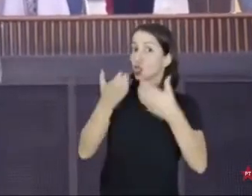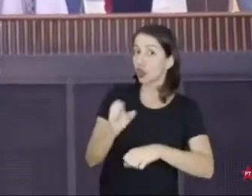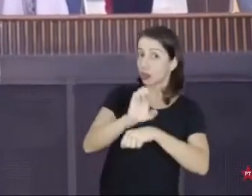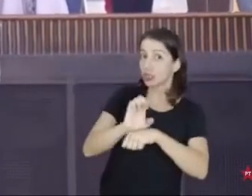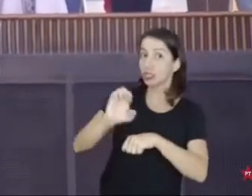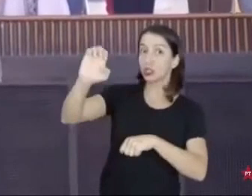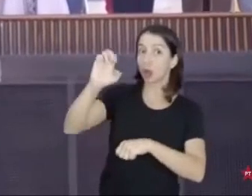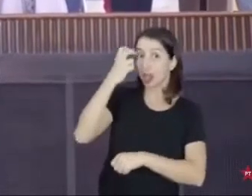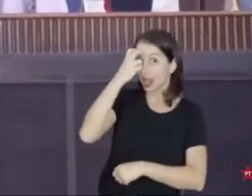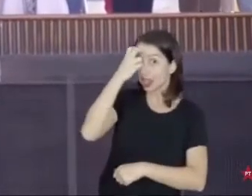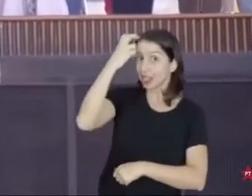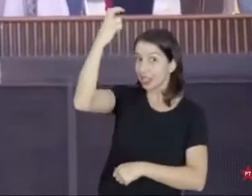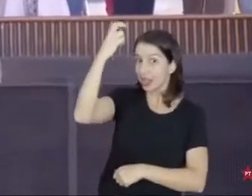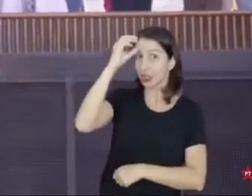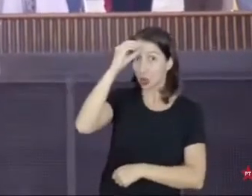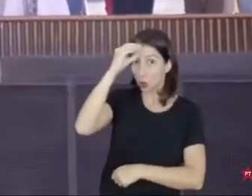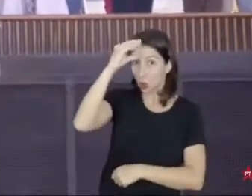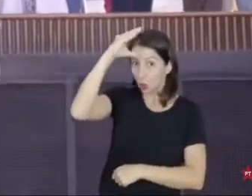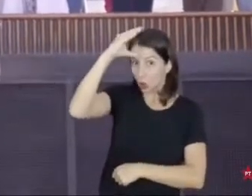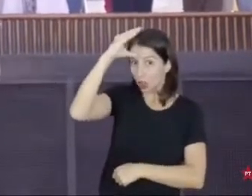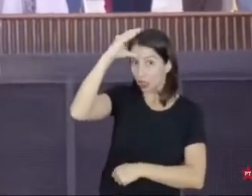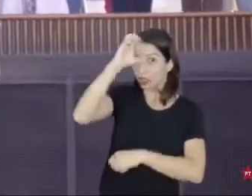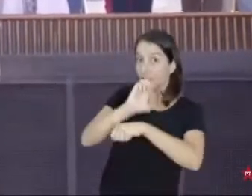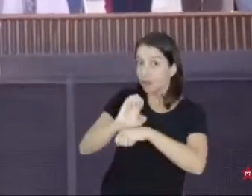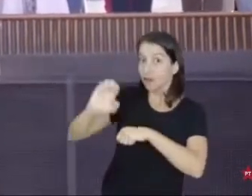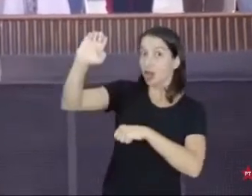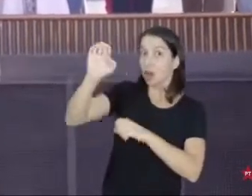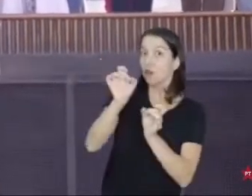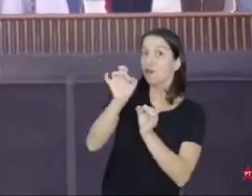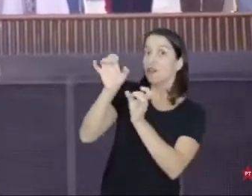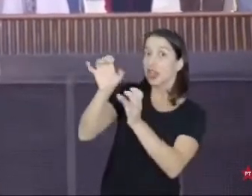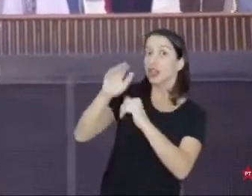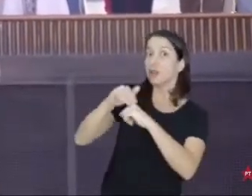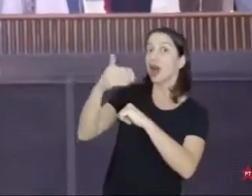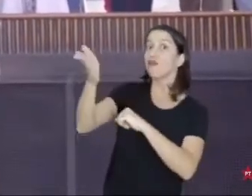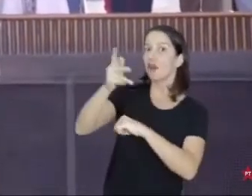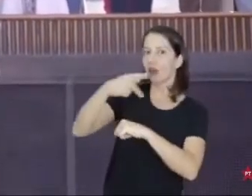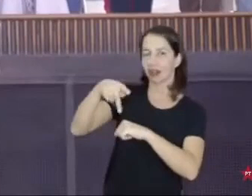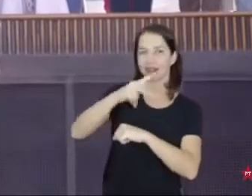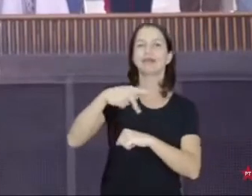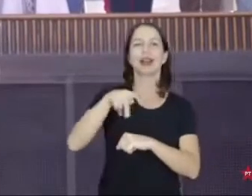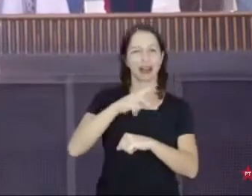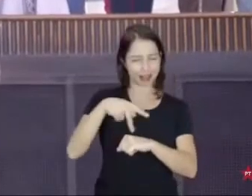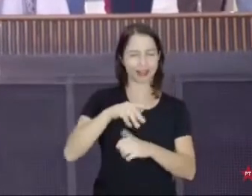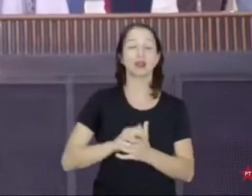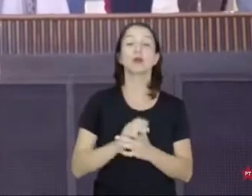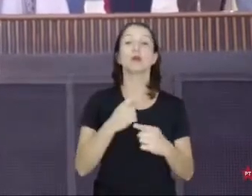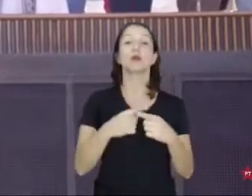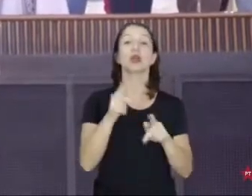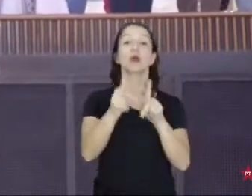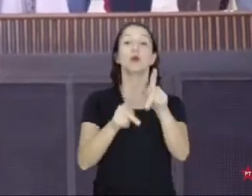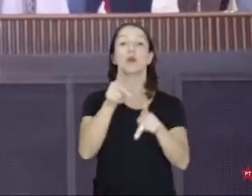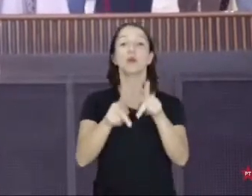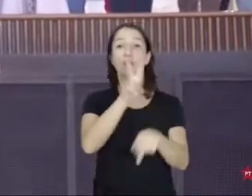porque a nossa meninada vai para a universidade. Todo ano tem uma notícia de corte de